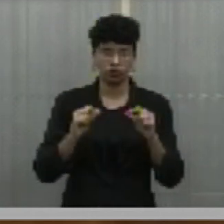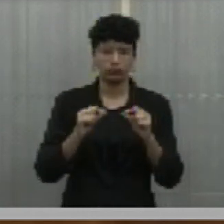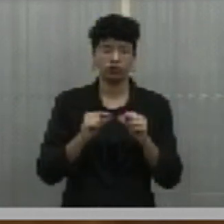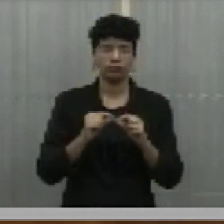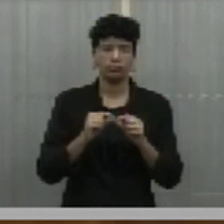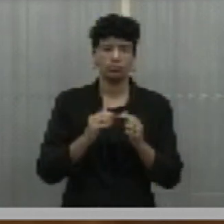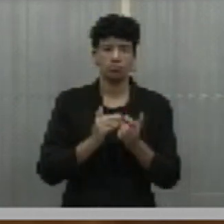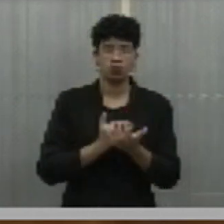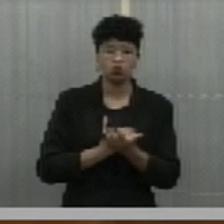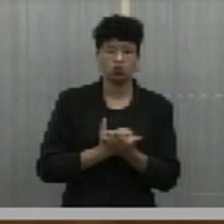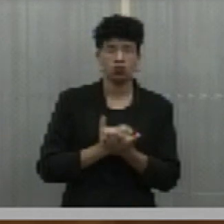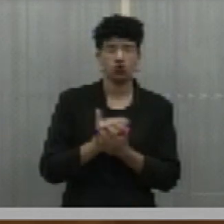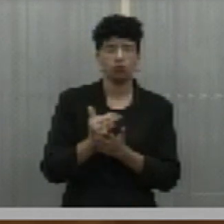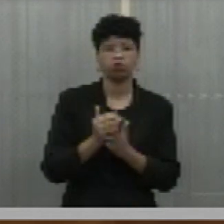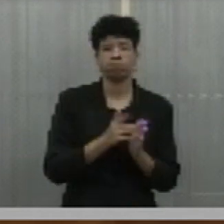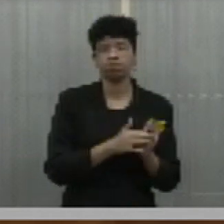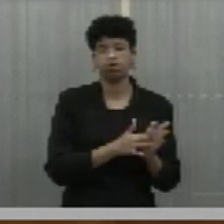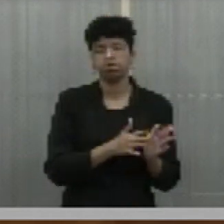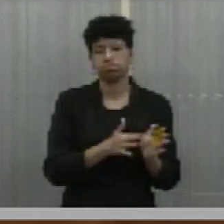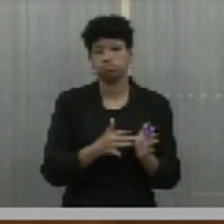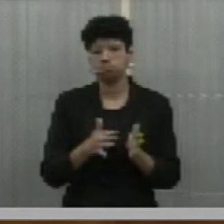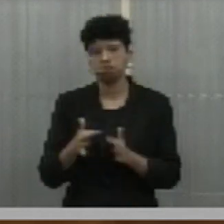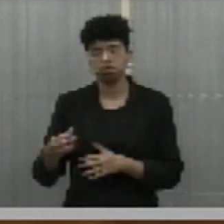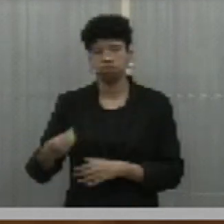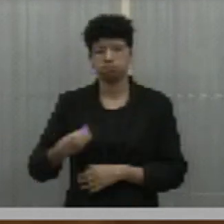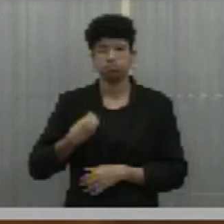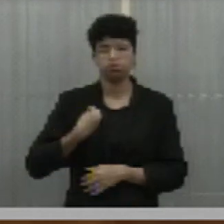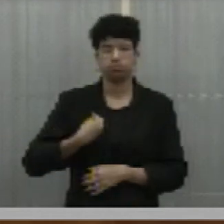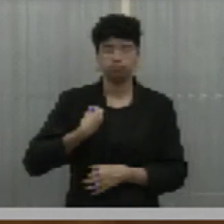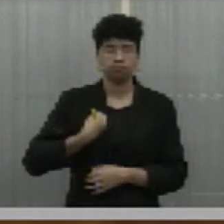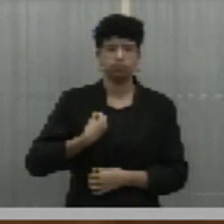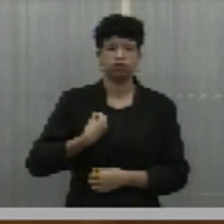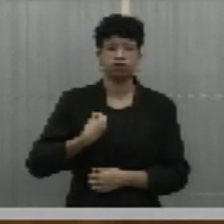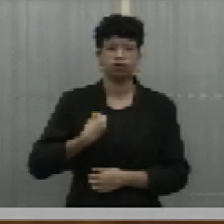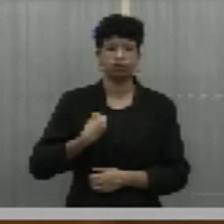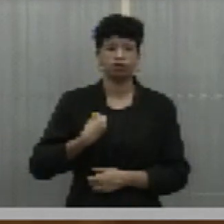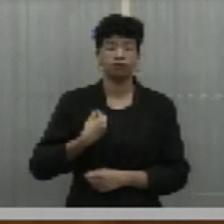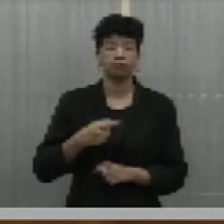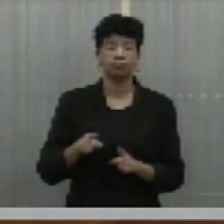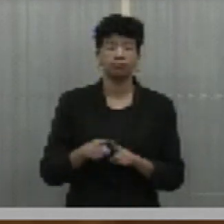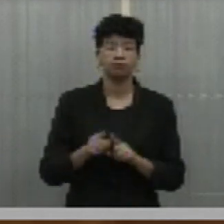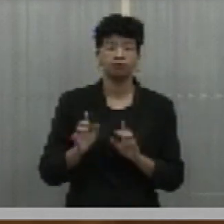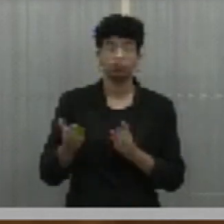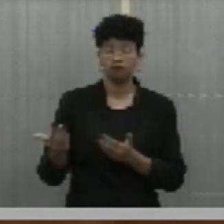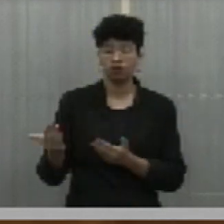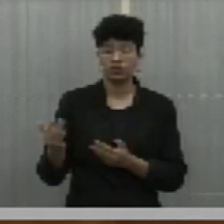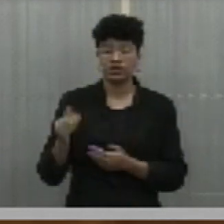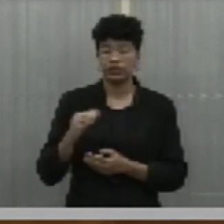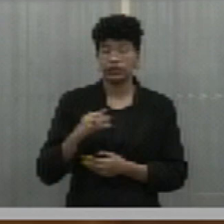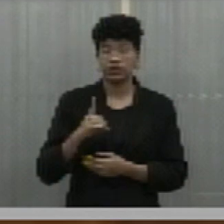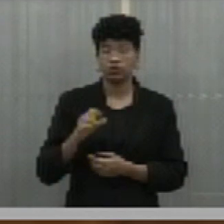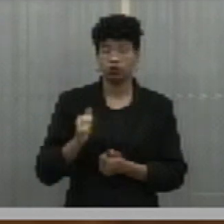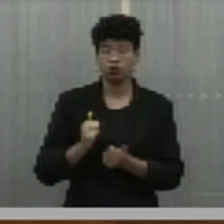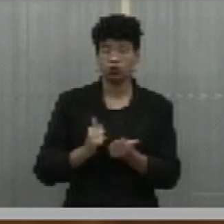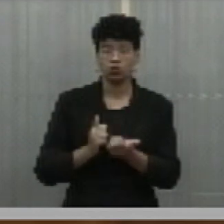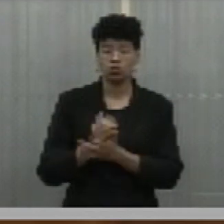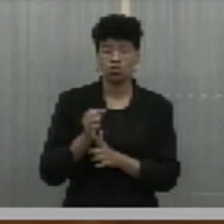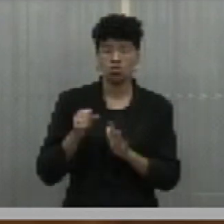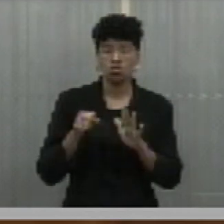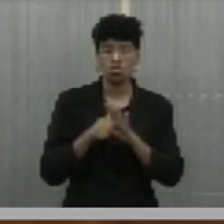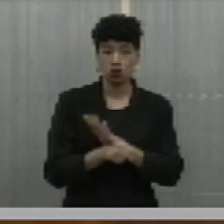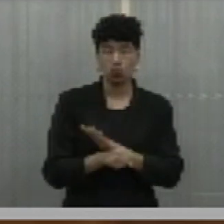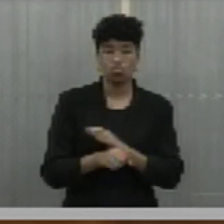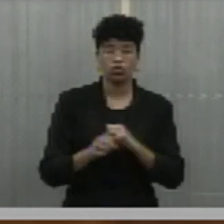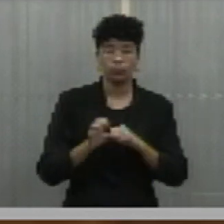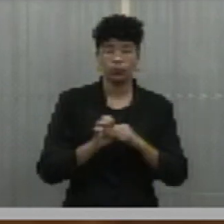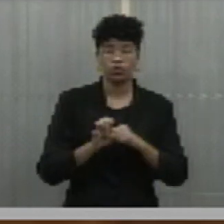iniciando em minha trajetória acadêmica, e já muito cedo fui aprovado no concurso de especialista